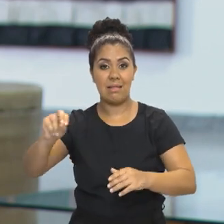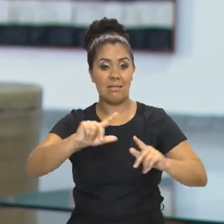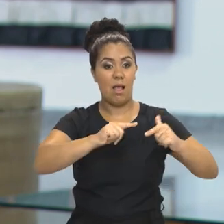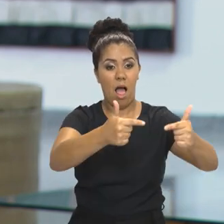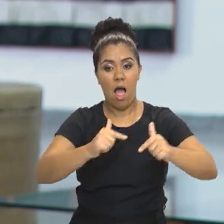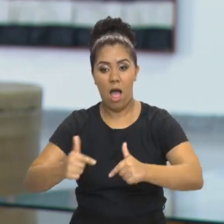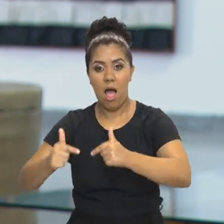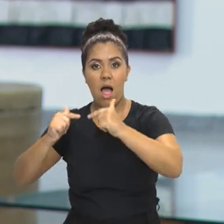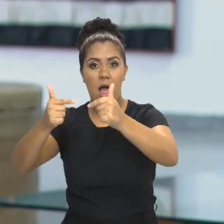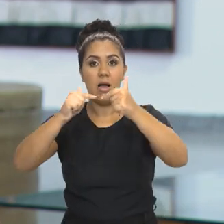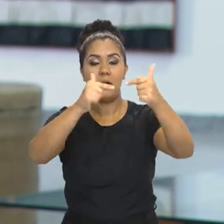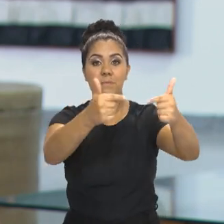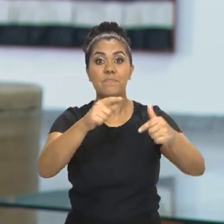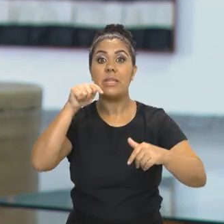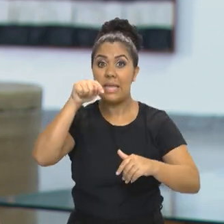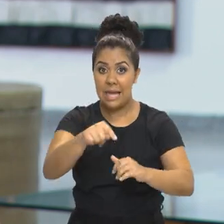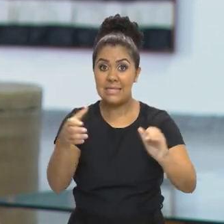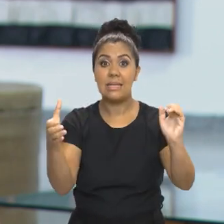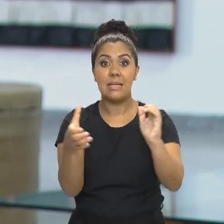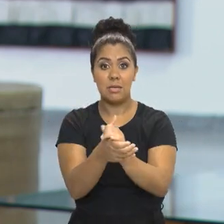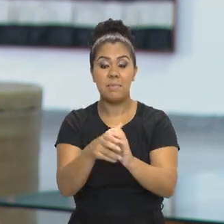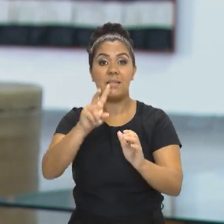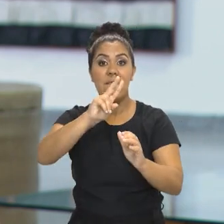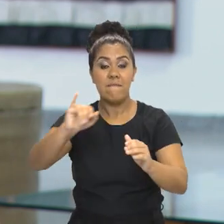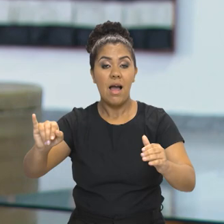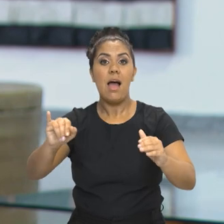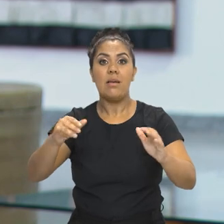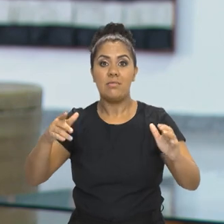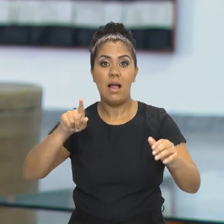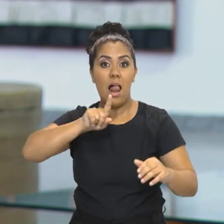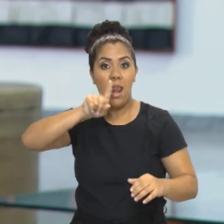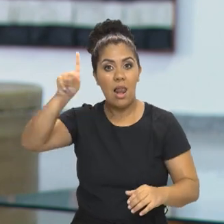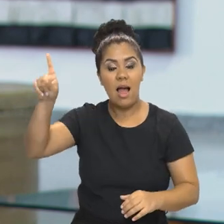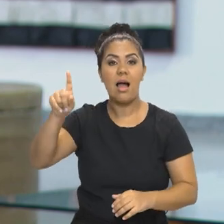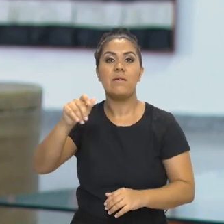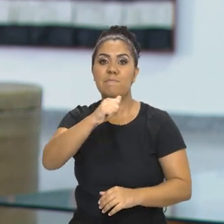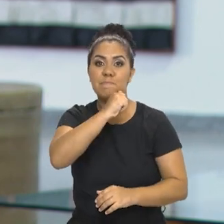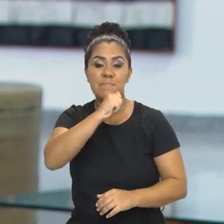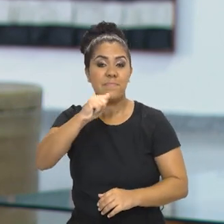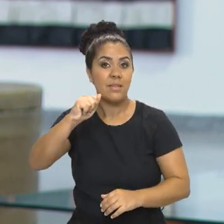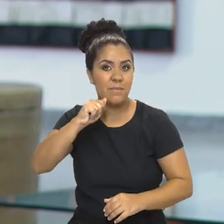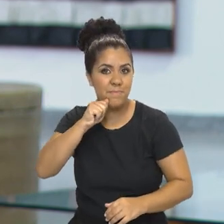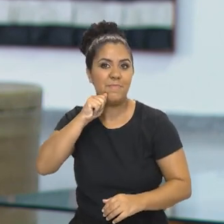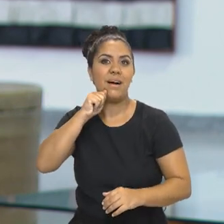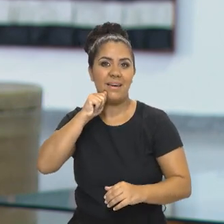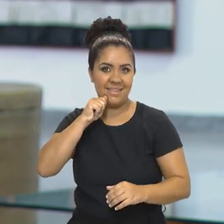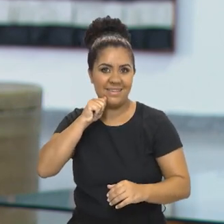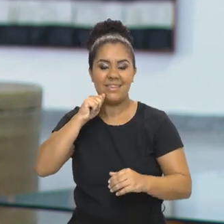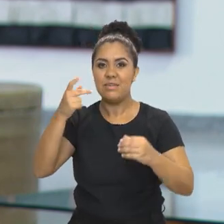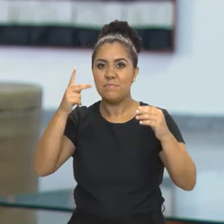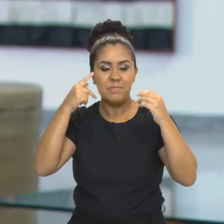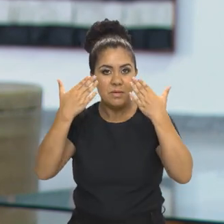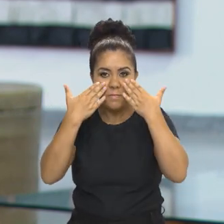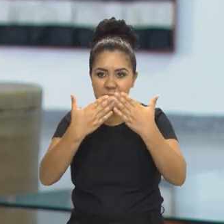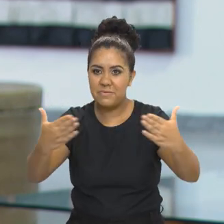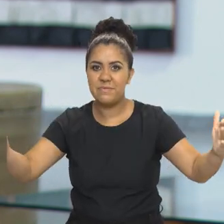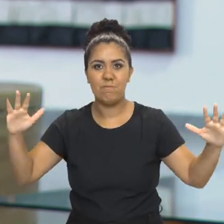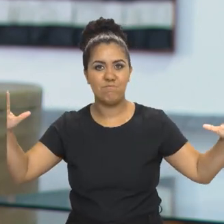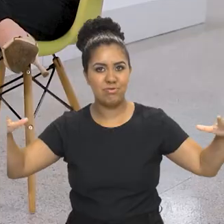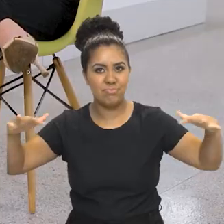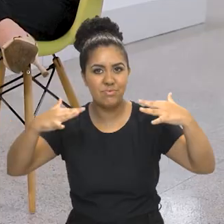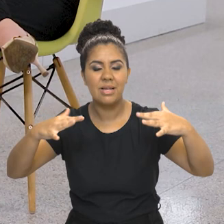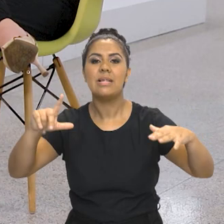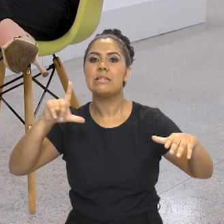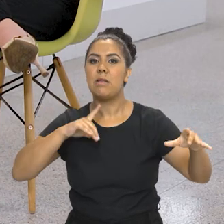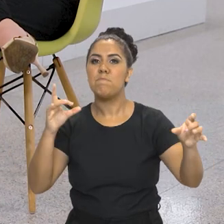casamento que vai acontecer em Praça Pública, lá em Macapá. Para ver dia e horário é só as pessoas entrarem na programação da Primavera dos